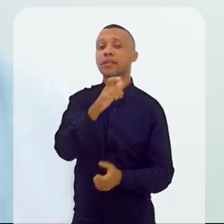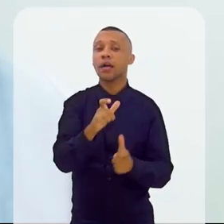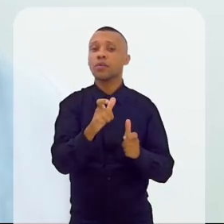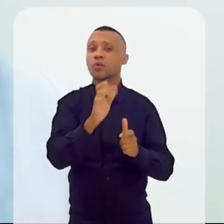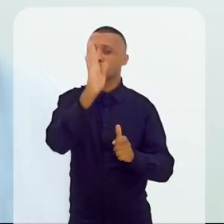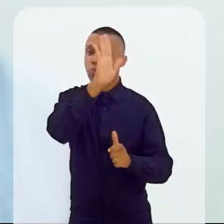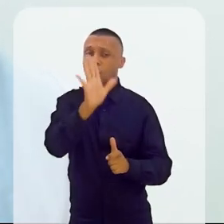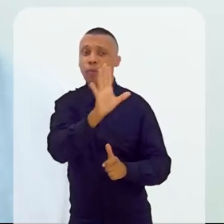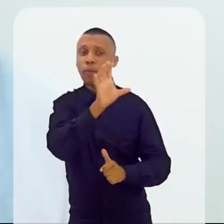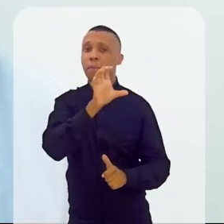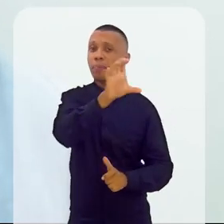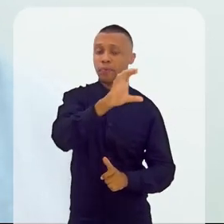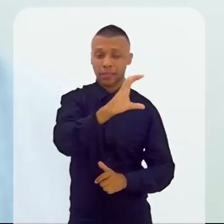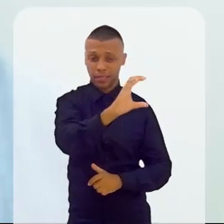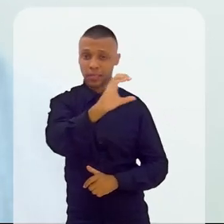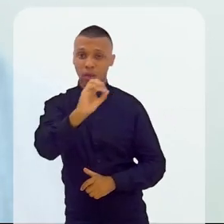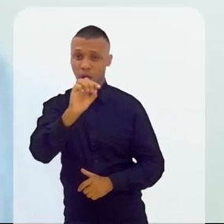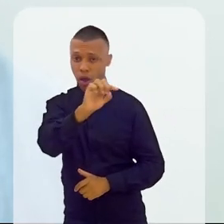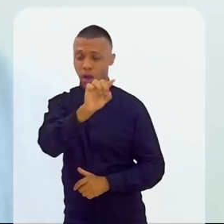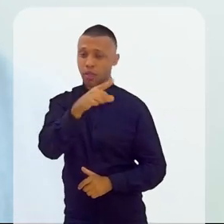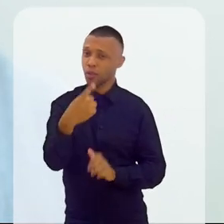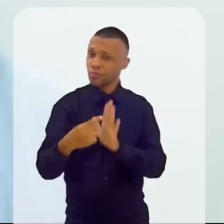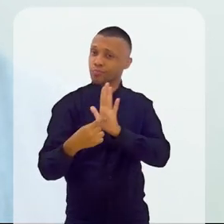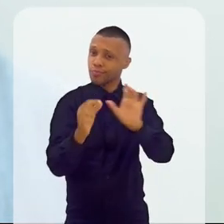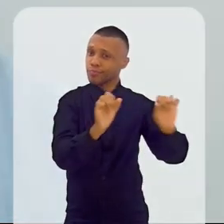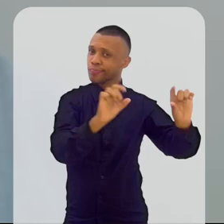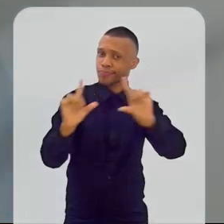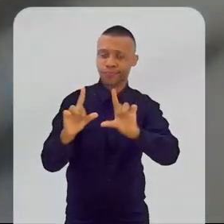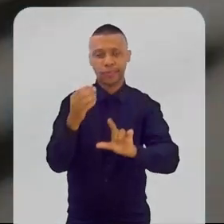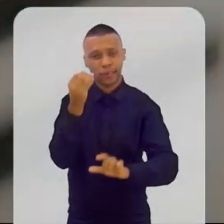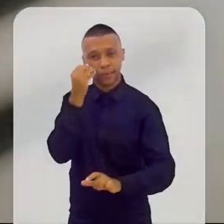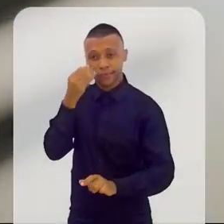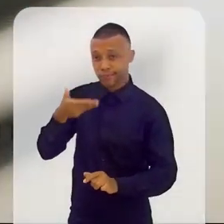de como ele funciona, a gente separou algumas imagens. Vamos ver.